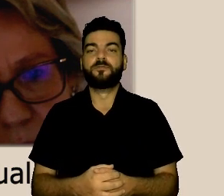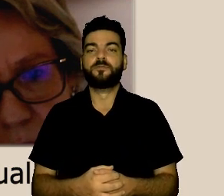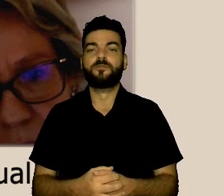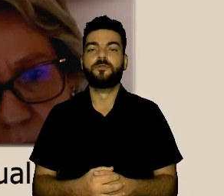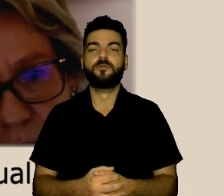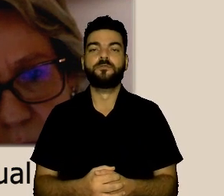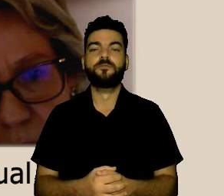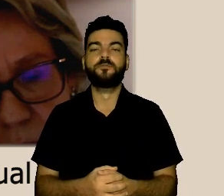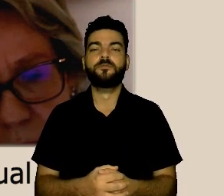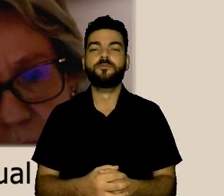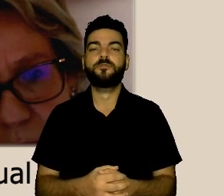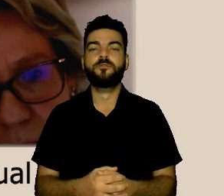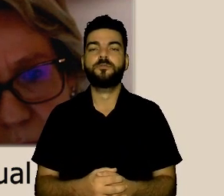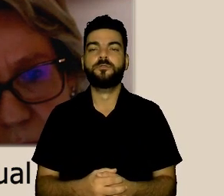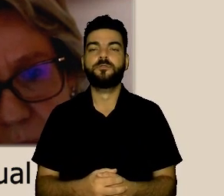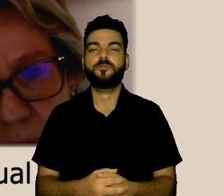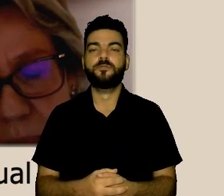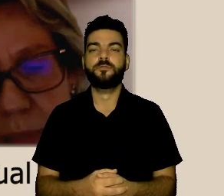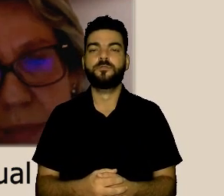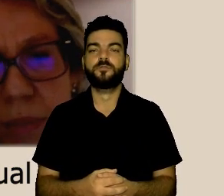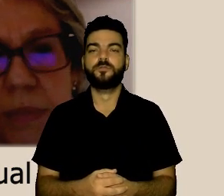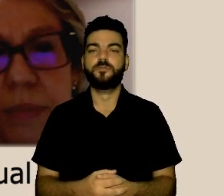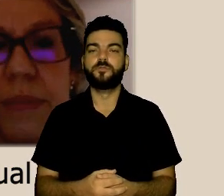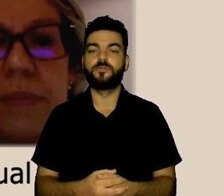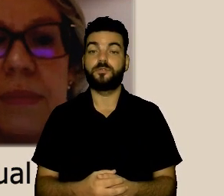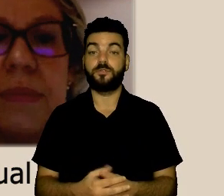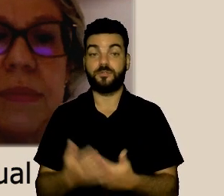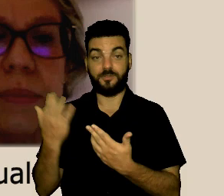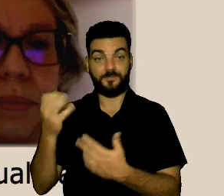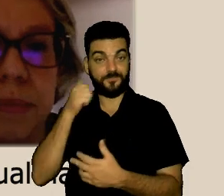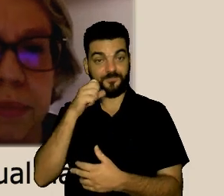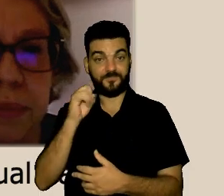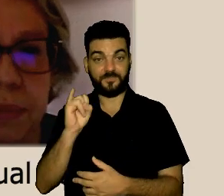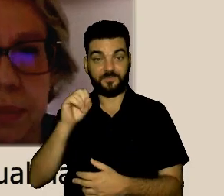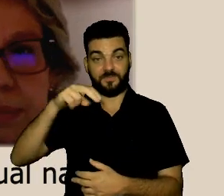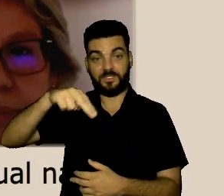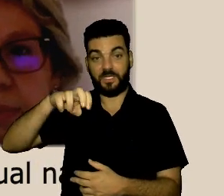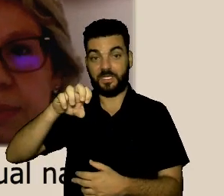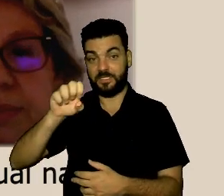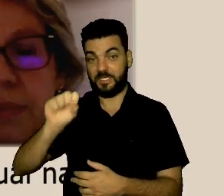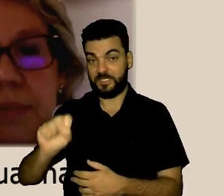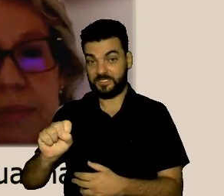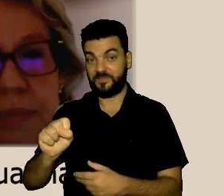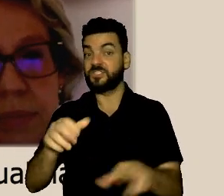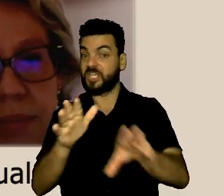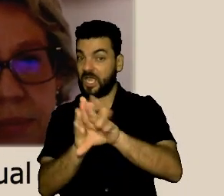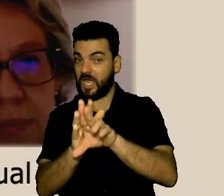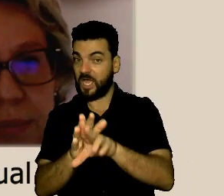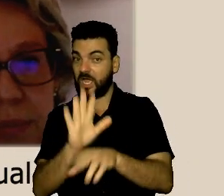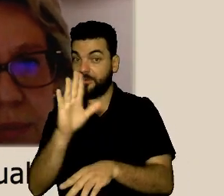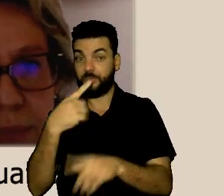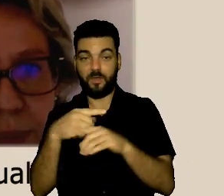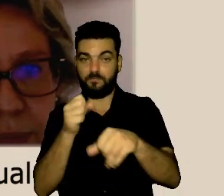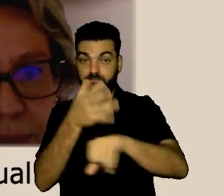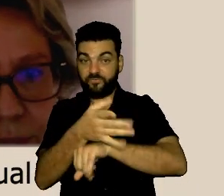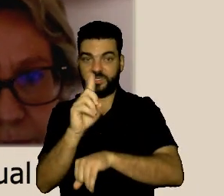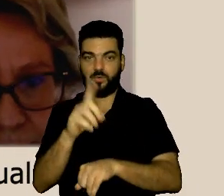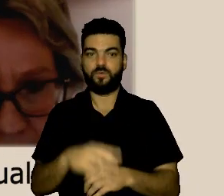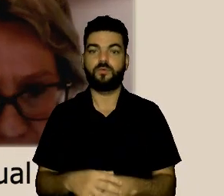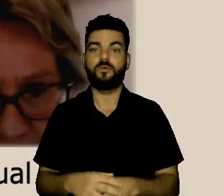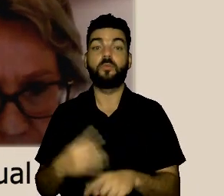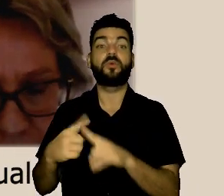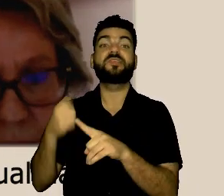Virginia estará conosco em breve, não a vejo ainda aqui, ela estava em muito compromisso, mas deve chegar na